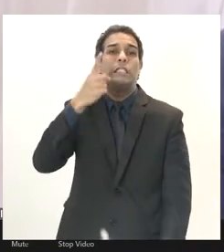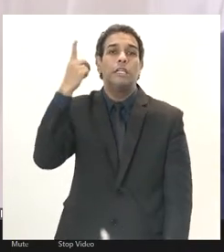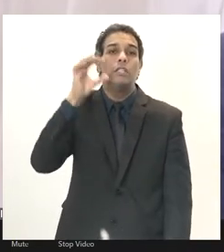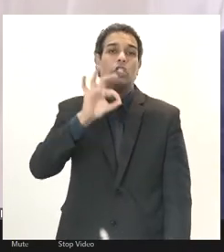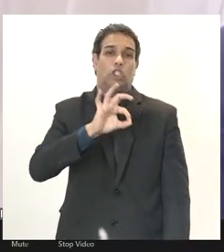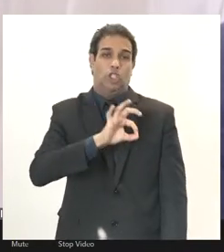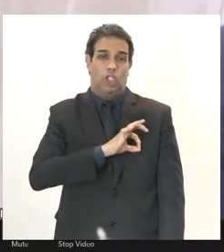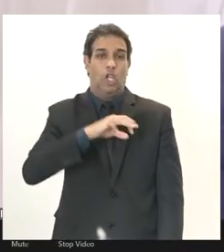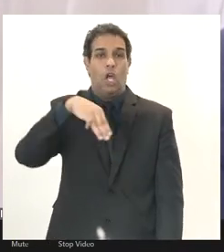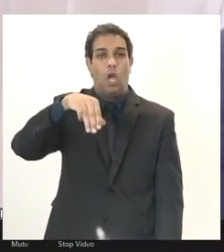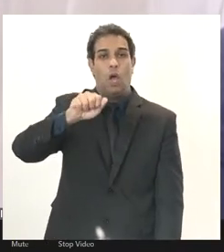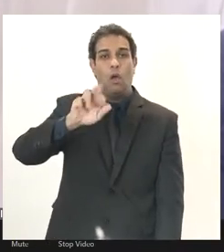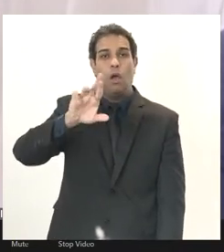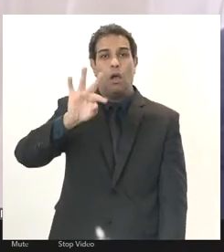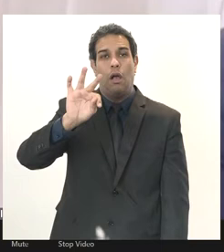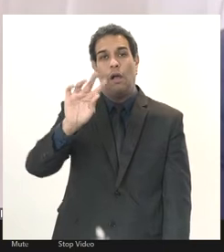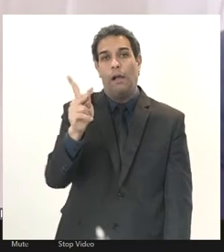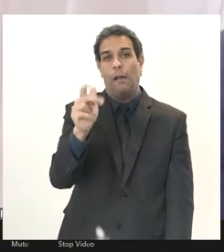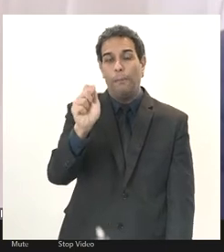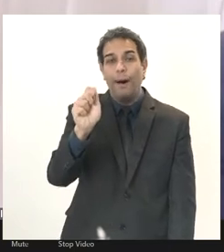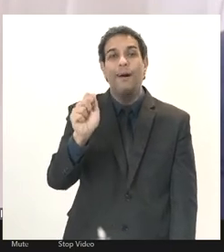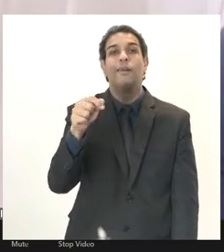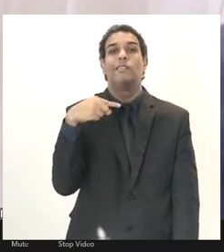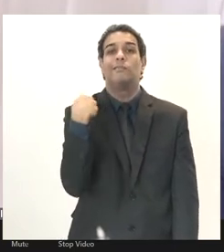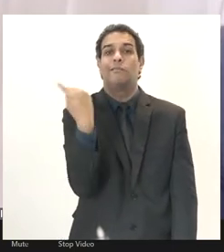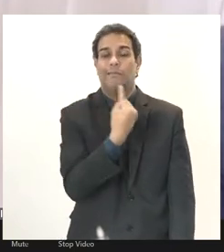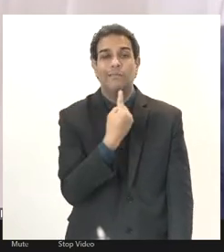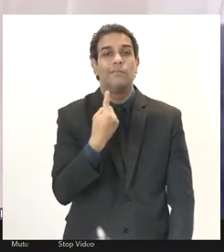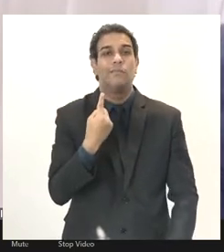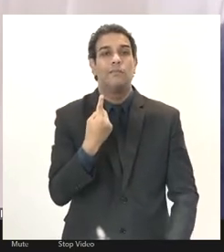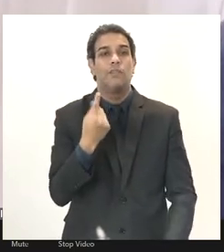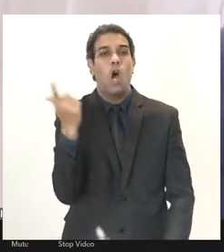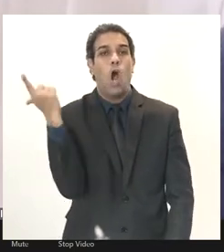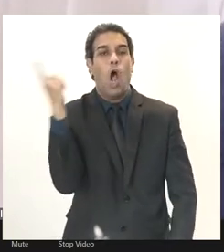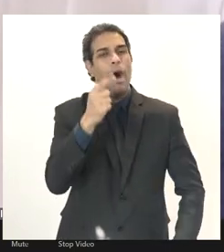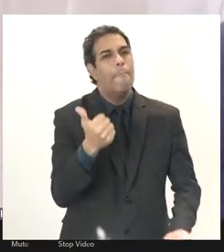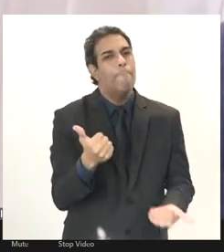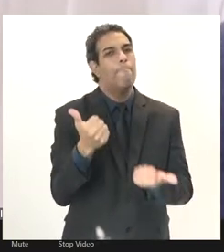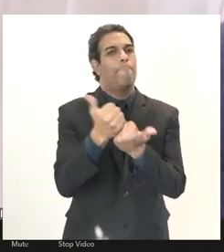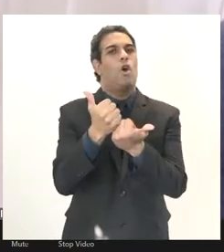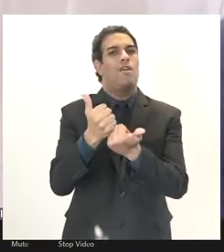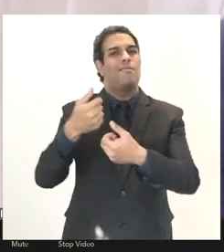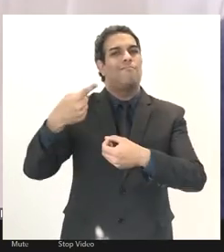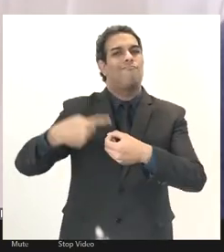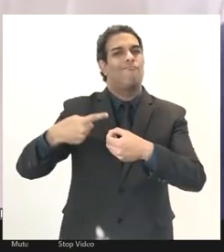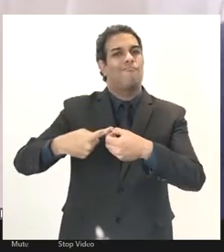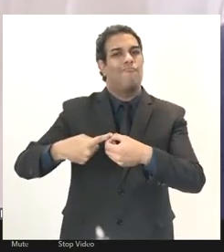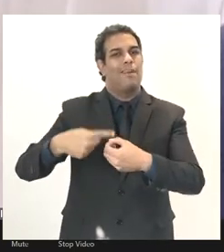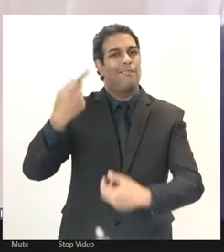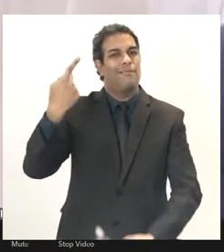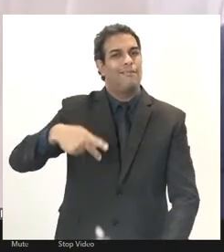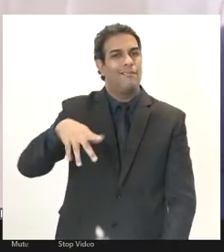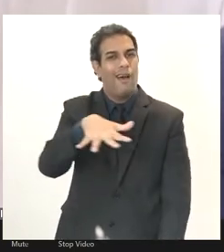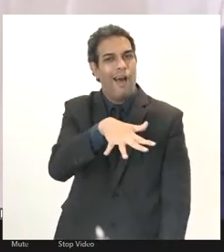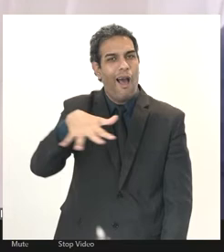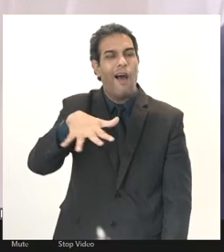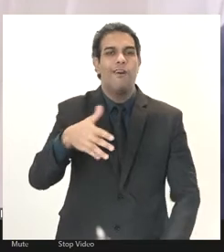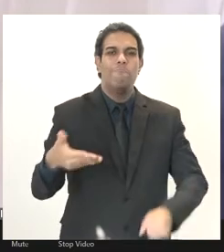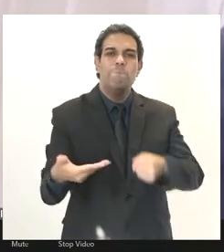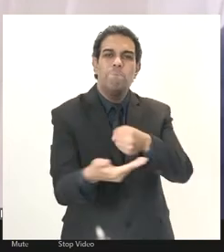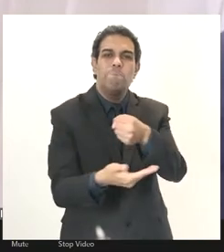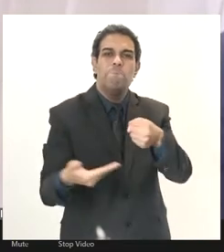Rejane todas ferozmente também levantando a nossa bandeira trazendo uma